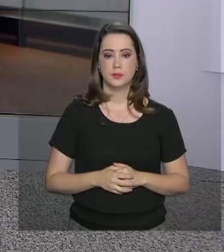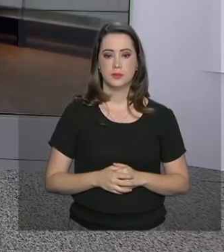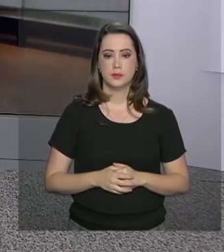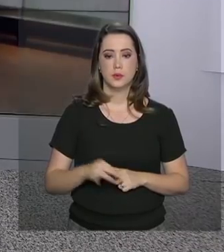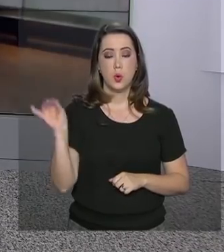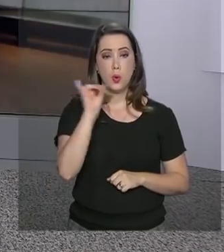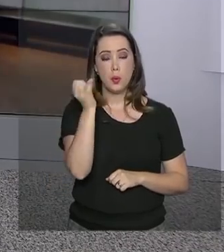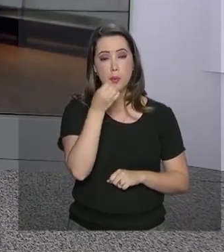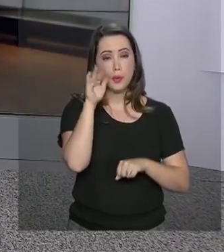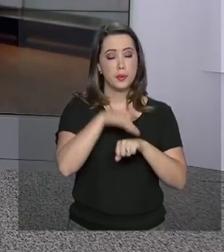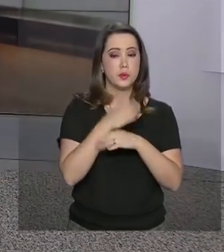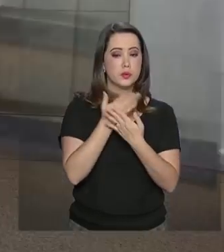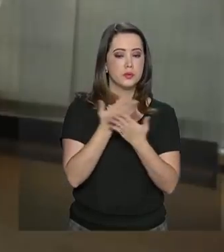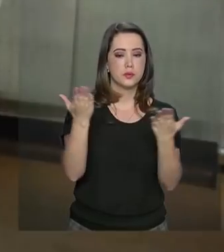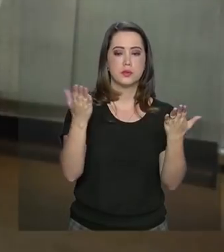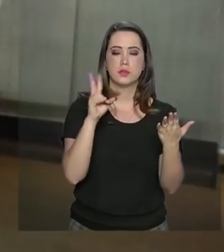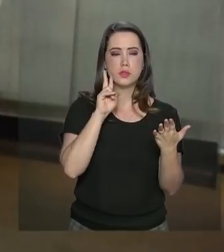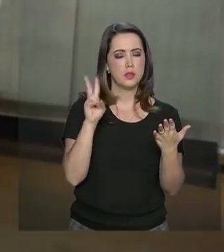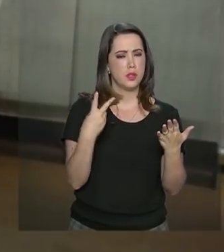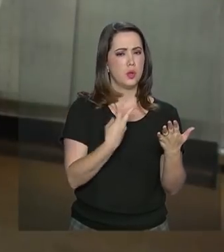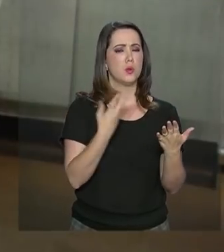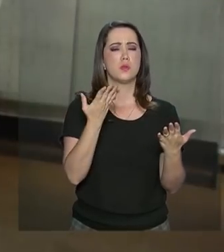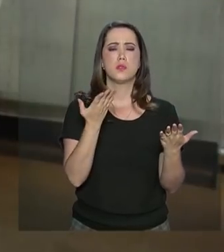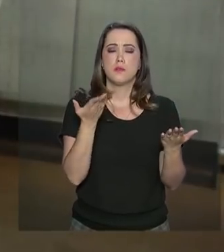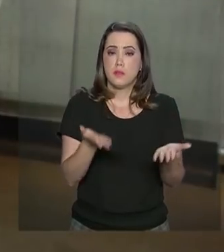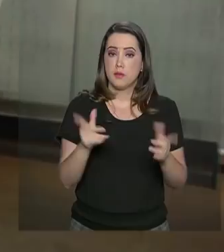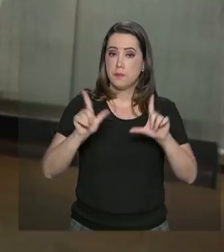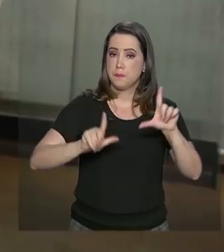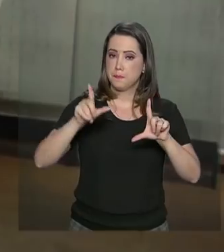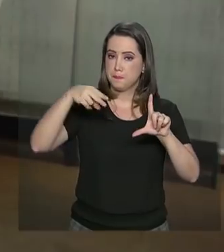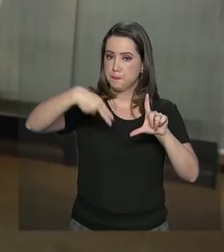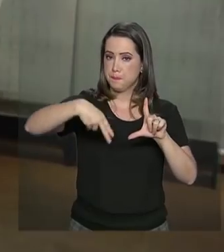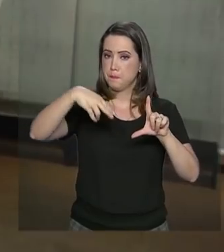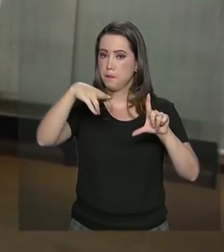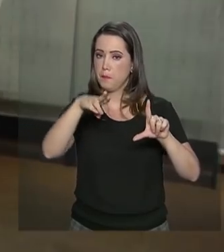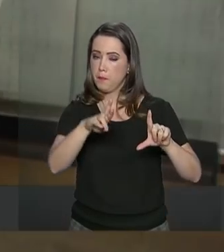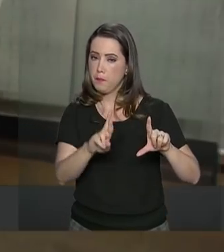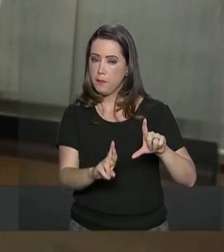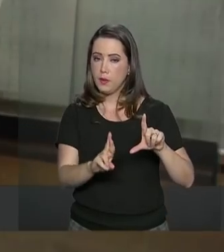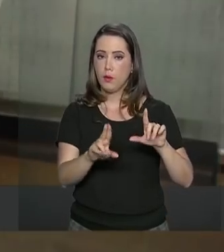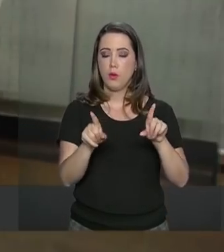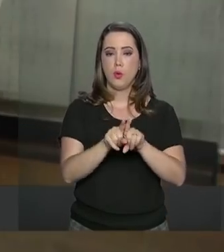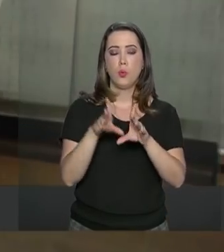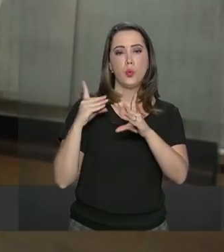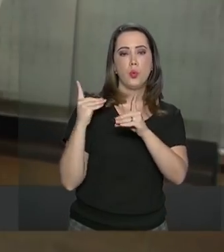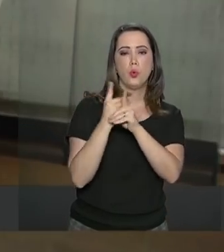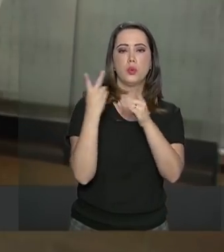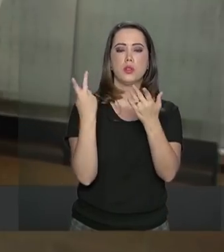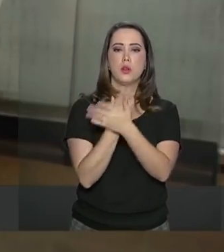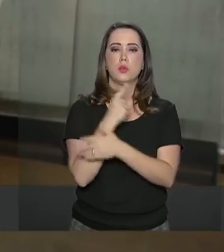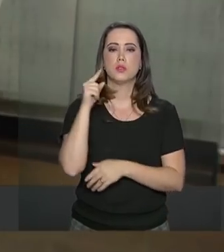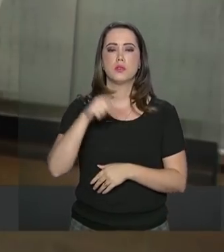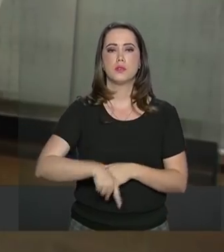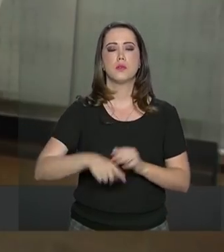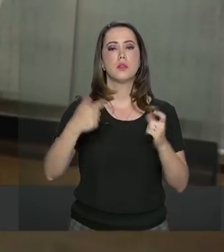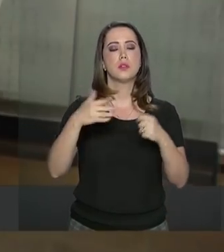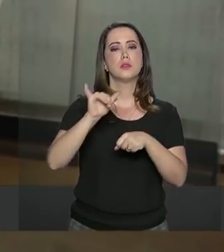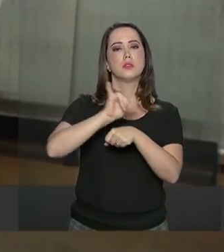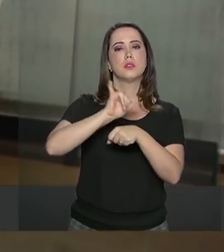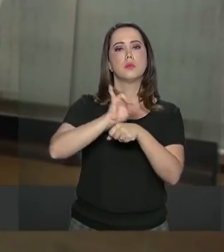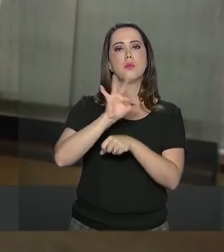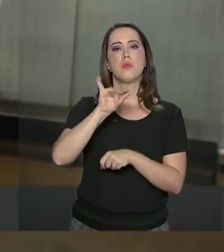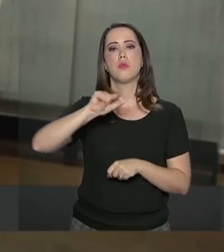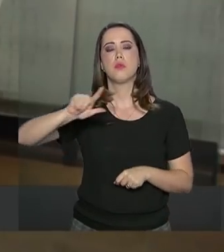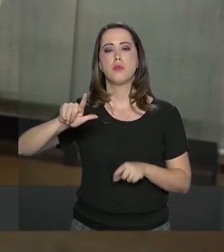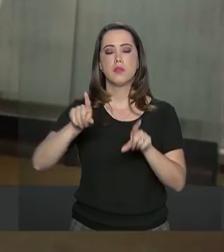Boa noite, Renata. Boa noite a você que acompanha a programação da NBR. O encontro aconteceu aqui na sede da Fiesp, a Federação